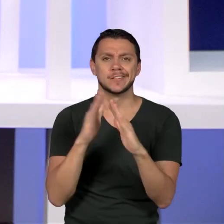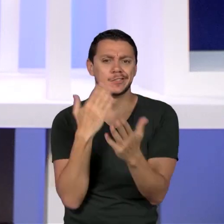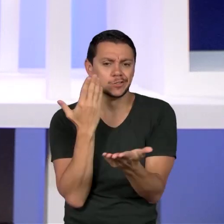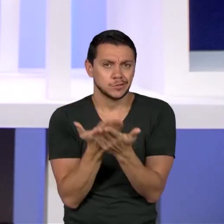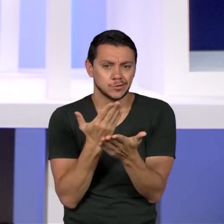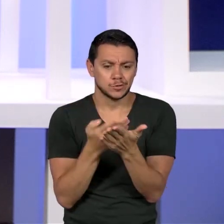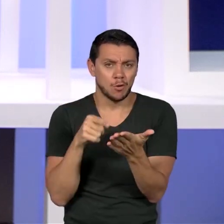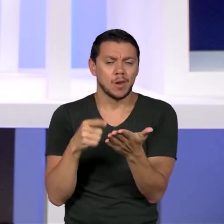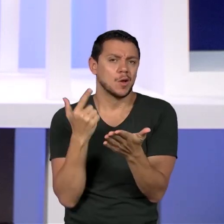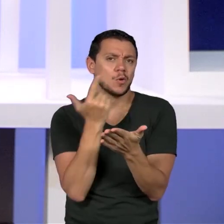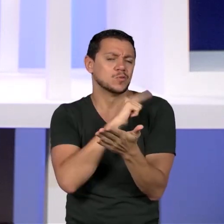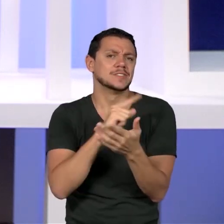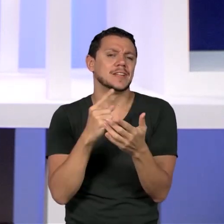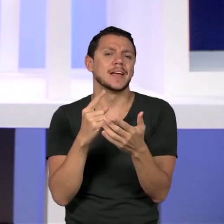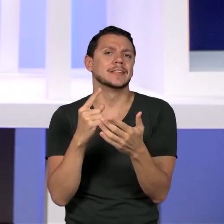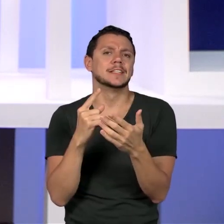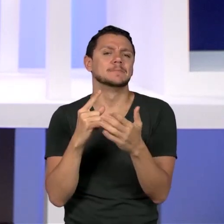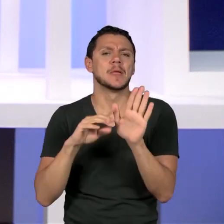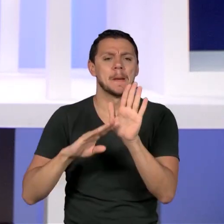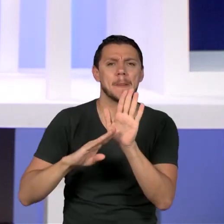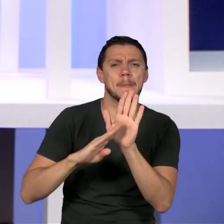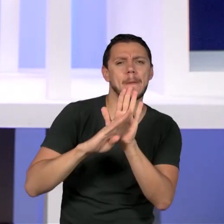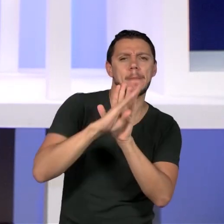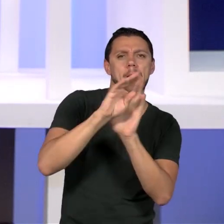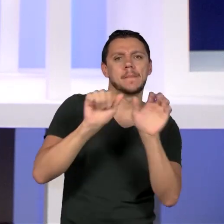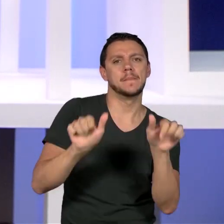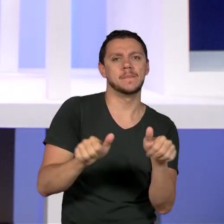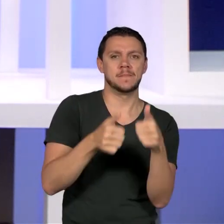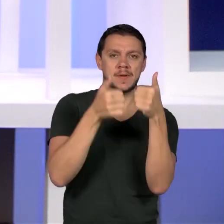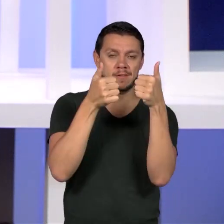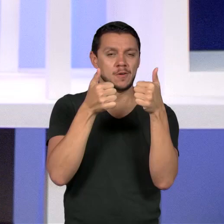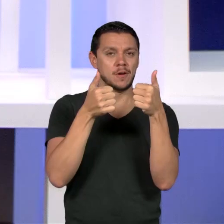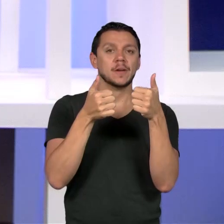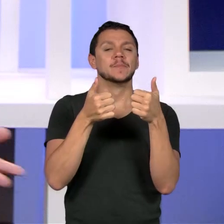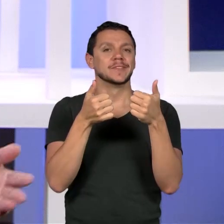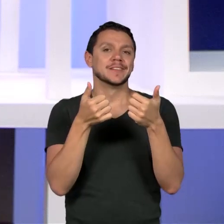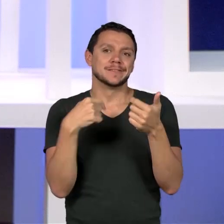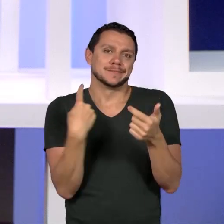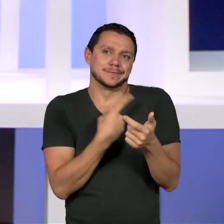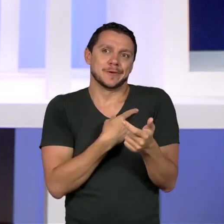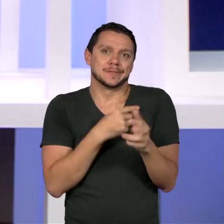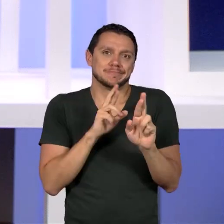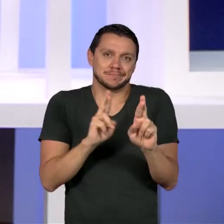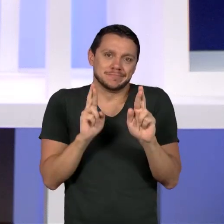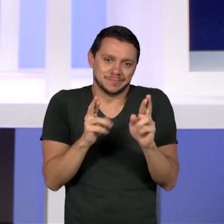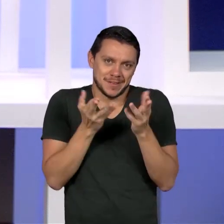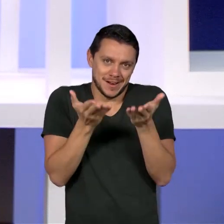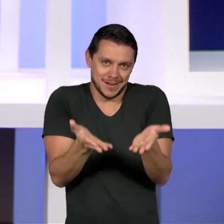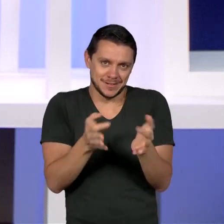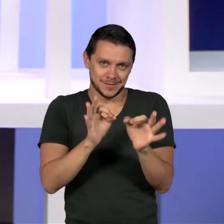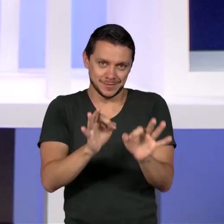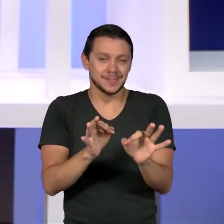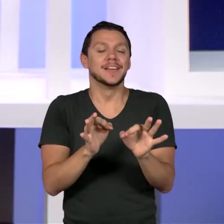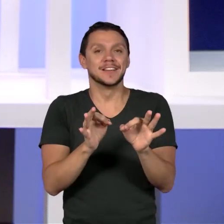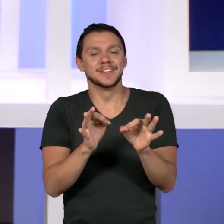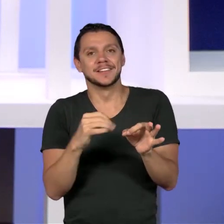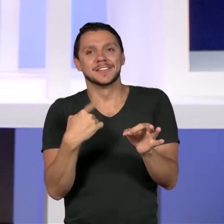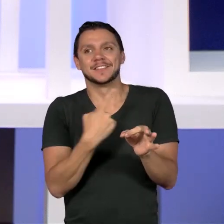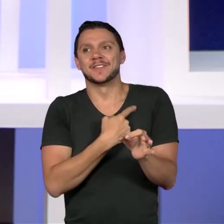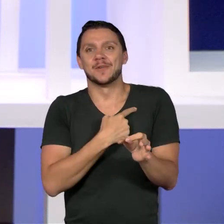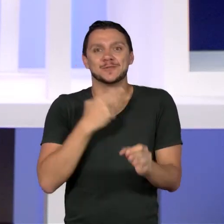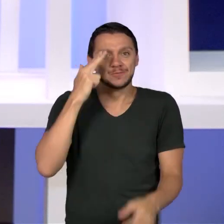os melhores resultados possíveis que são esperados por todos nós. Nosso grande